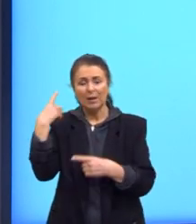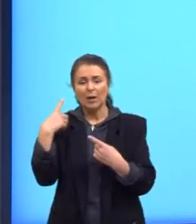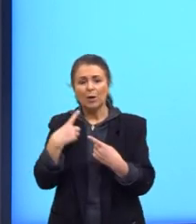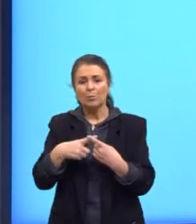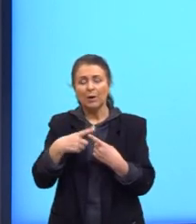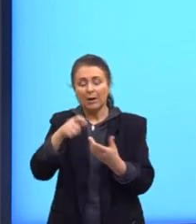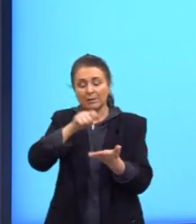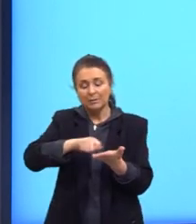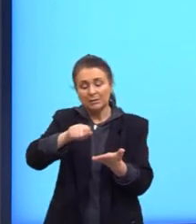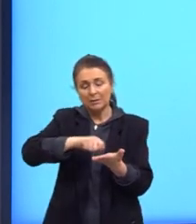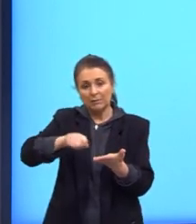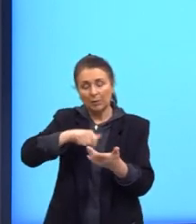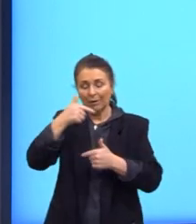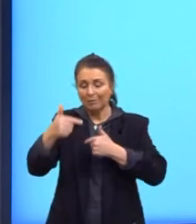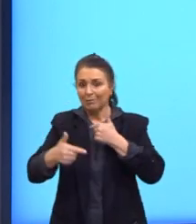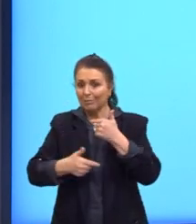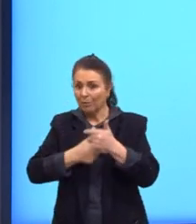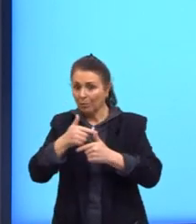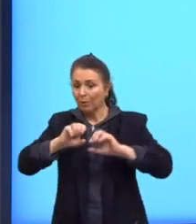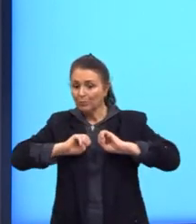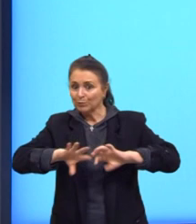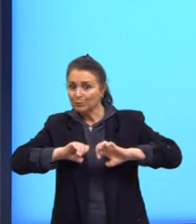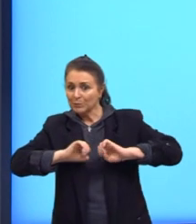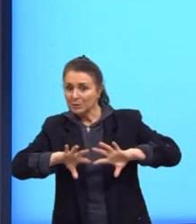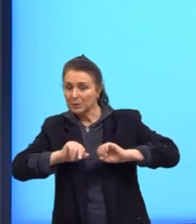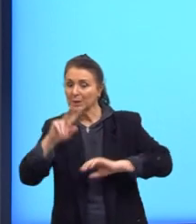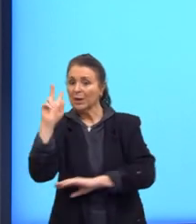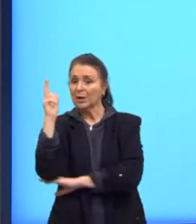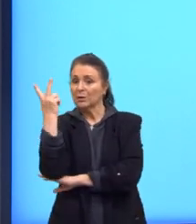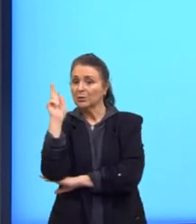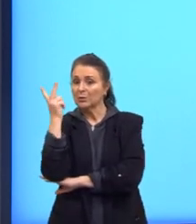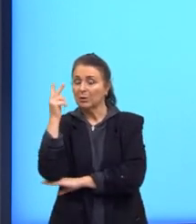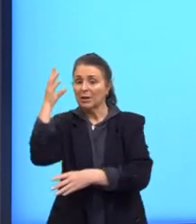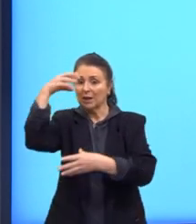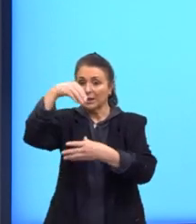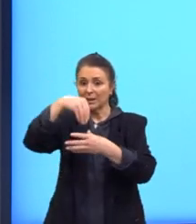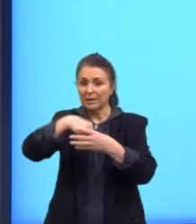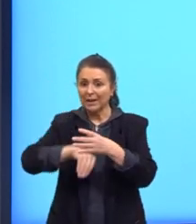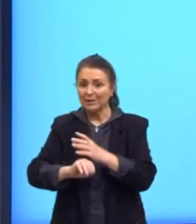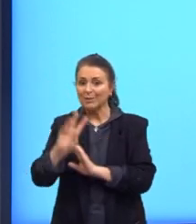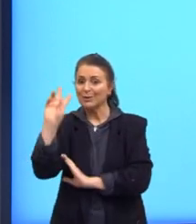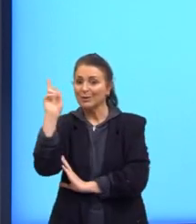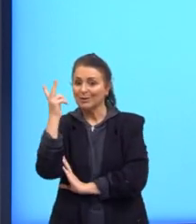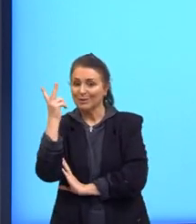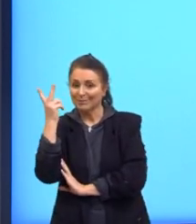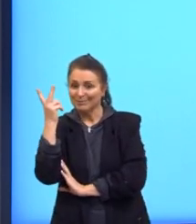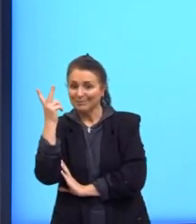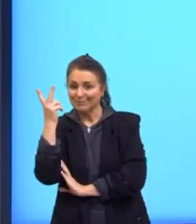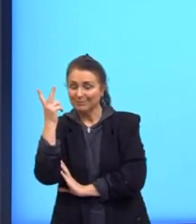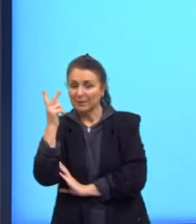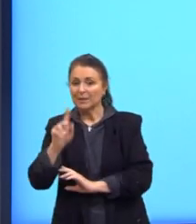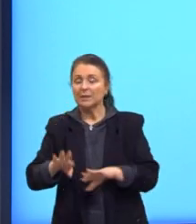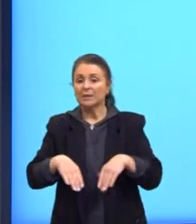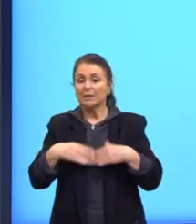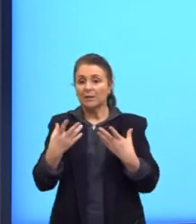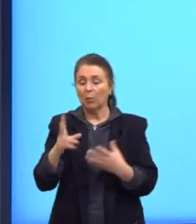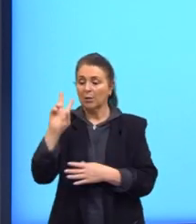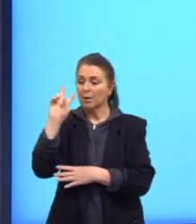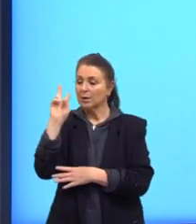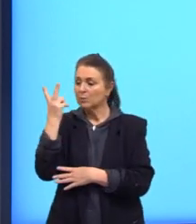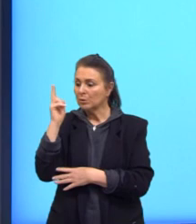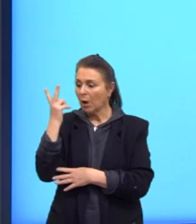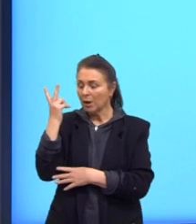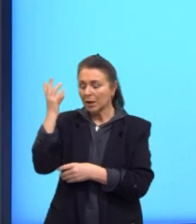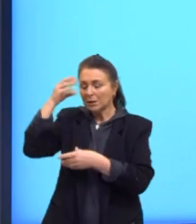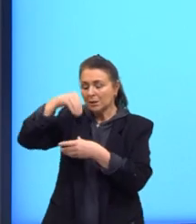uma escritora que trabalha história dentro das histórias. As histórias